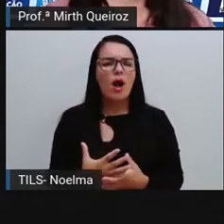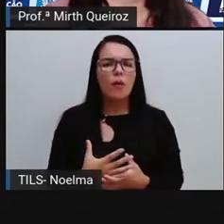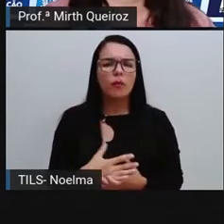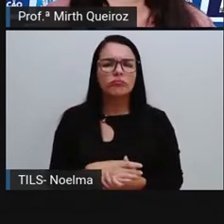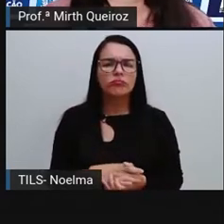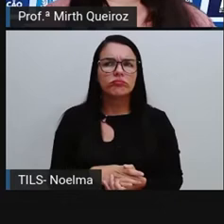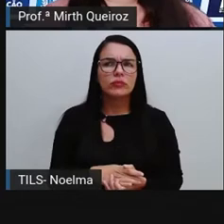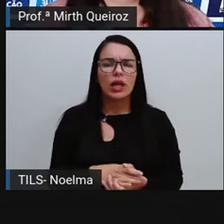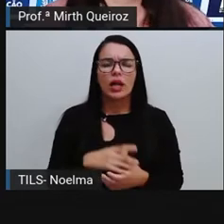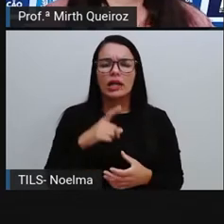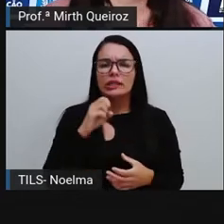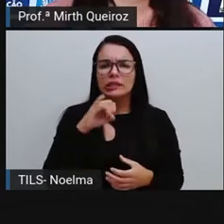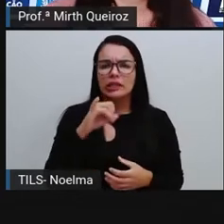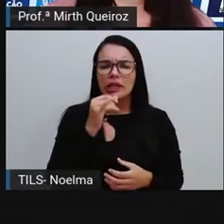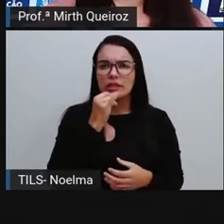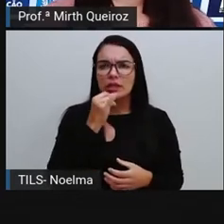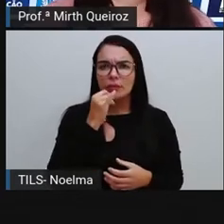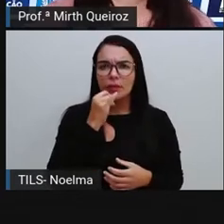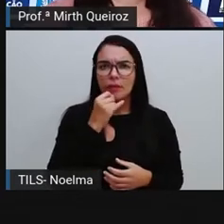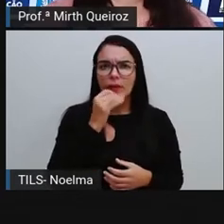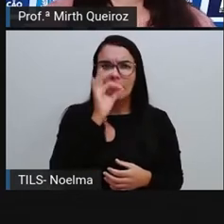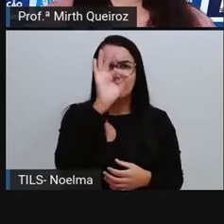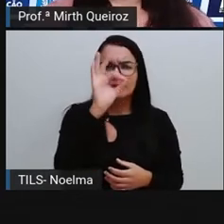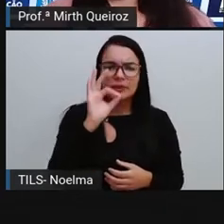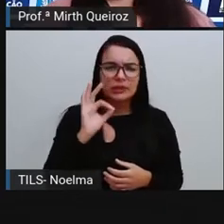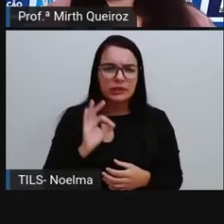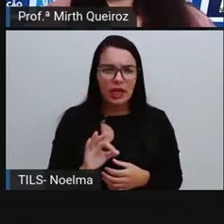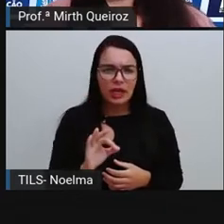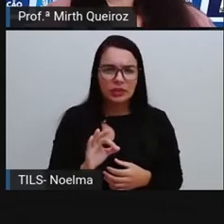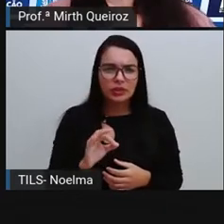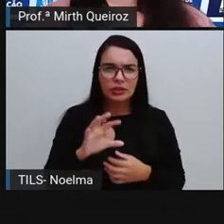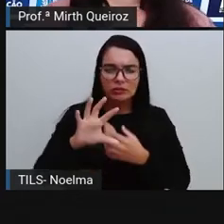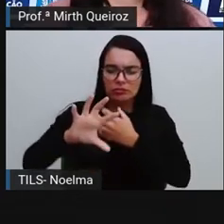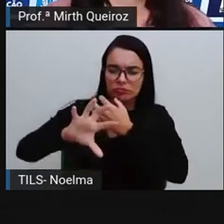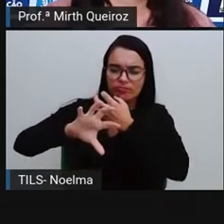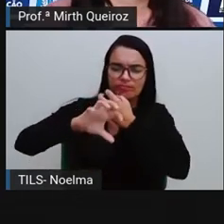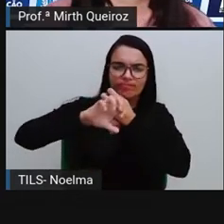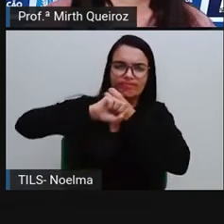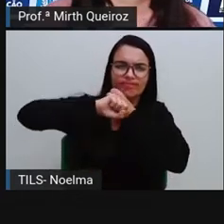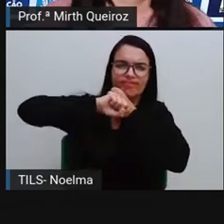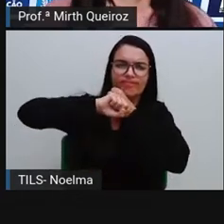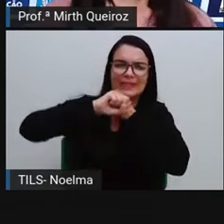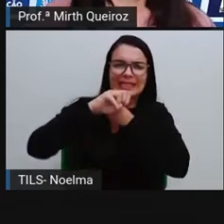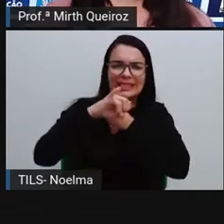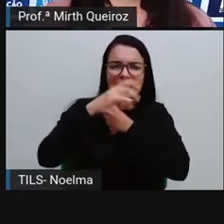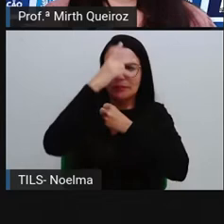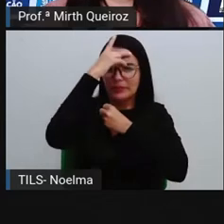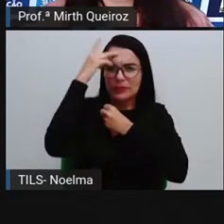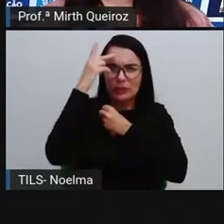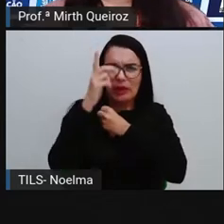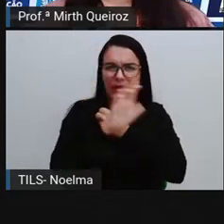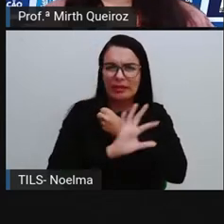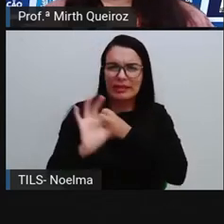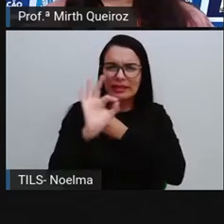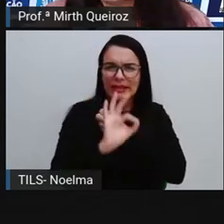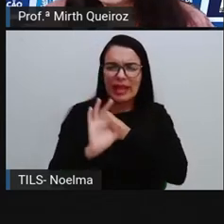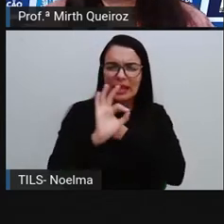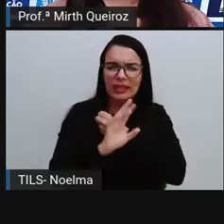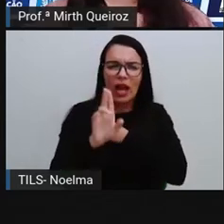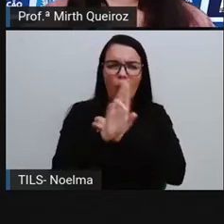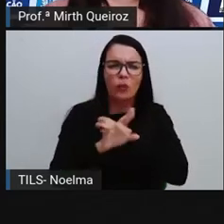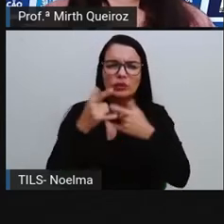contágio quando ninguém usa máscara? Qual a probabilidade de